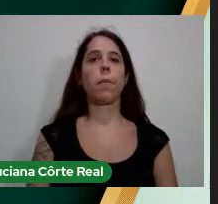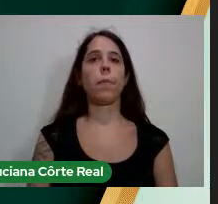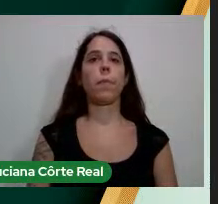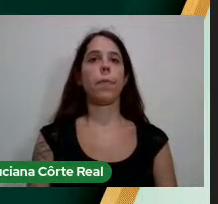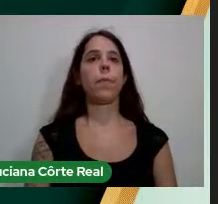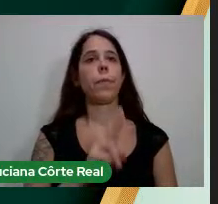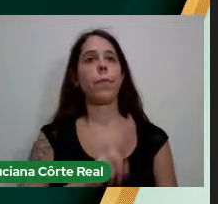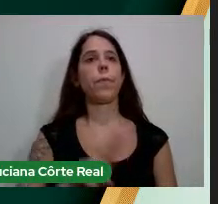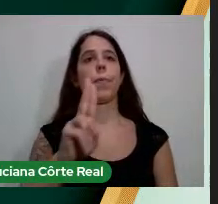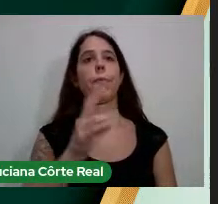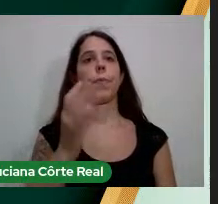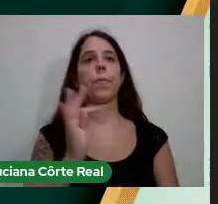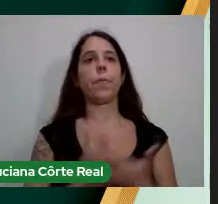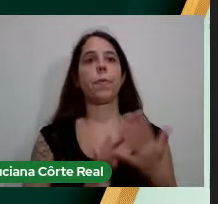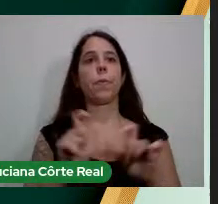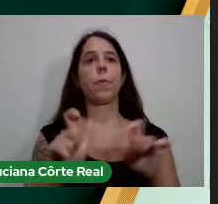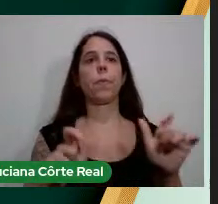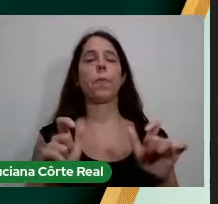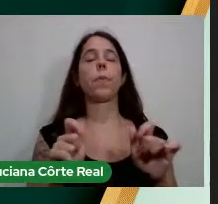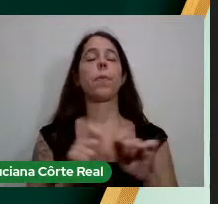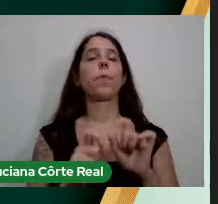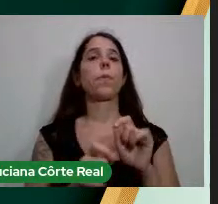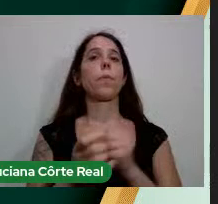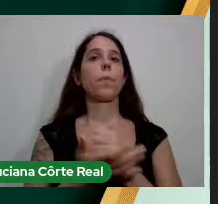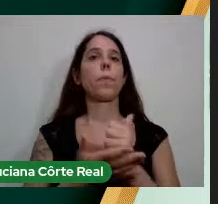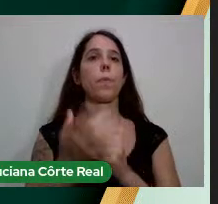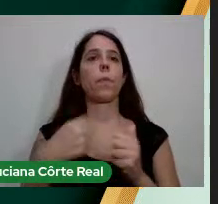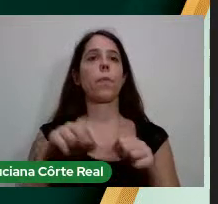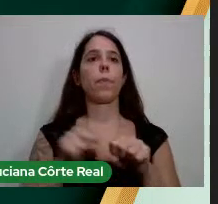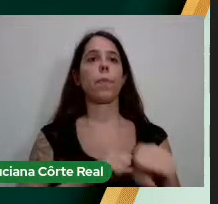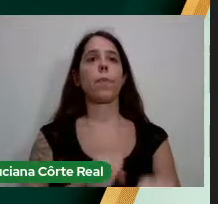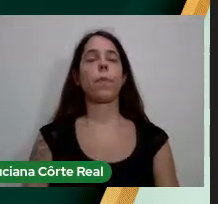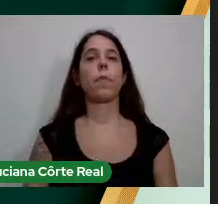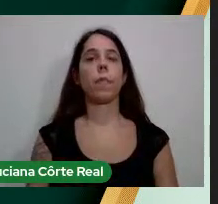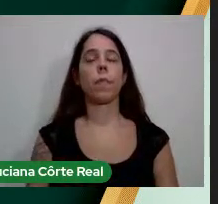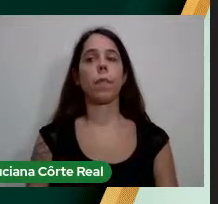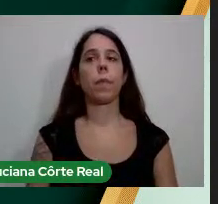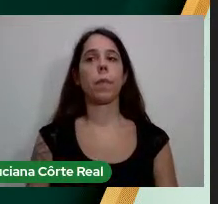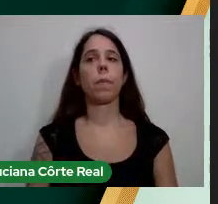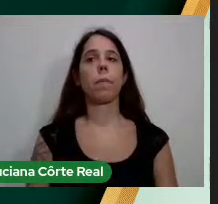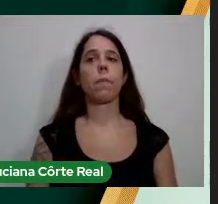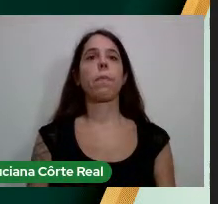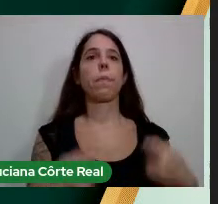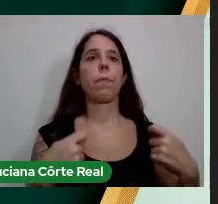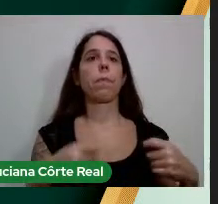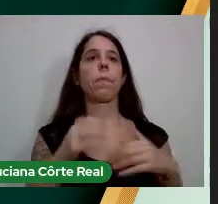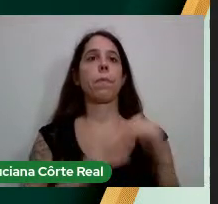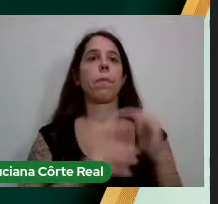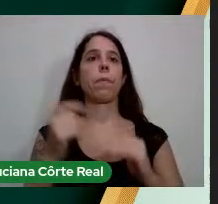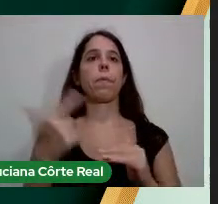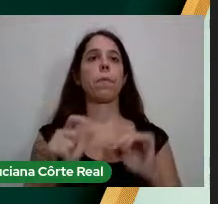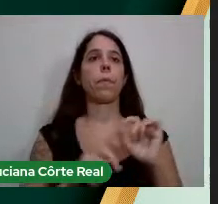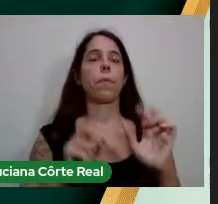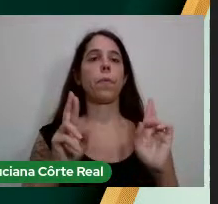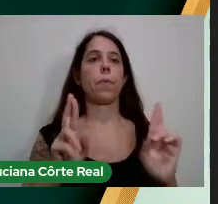fundamentaram A nossa formação De que precisamos Reconstruir a esperança